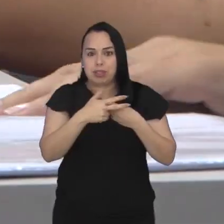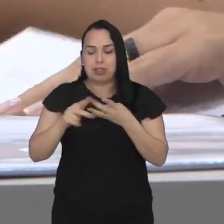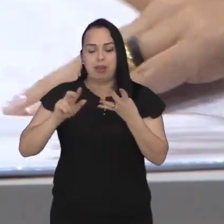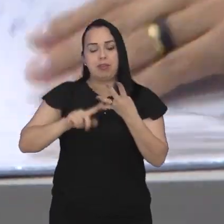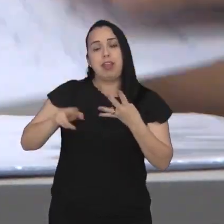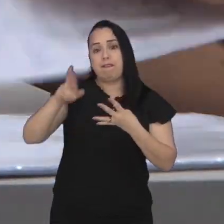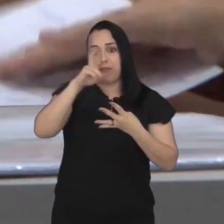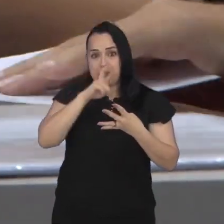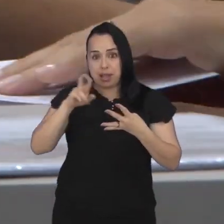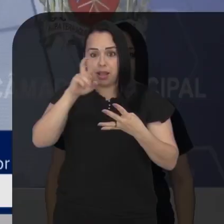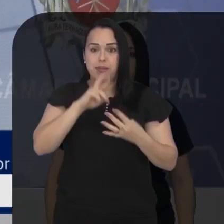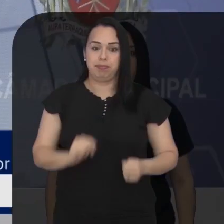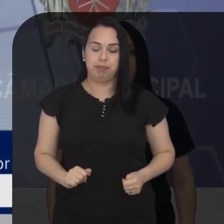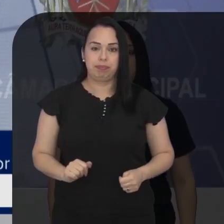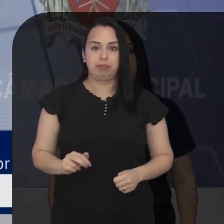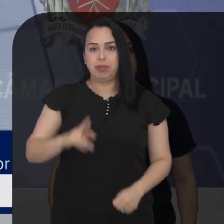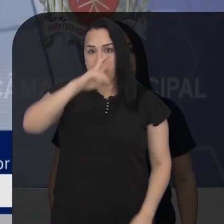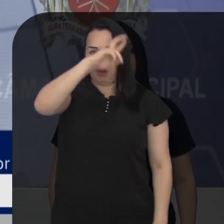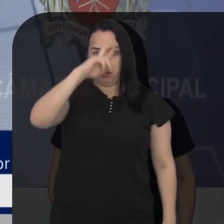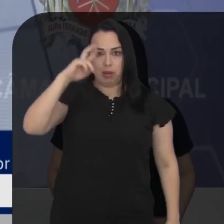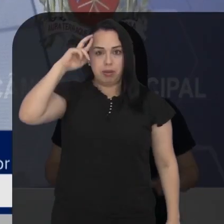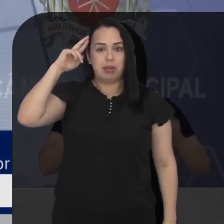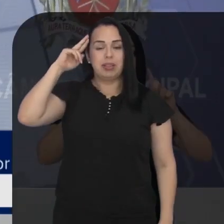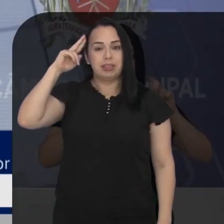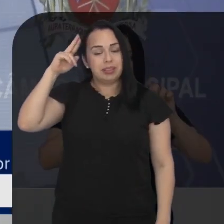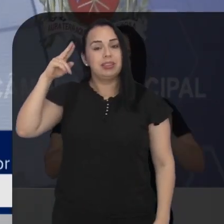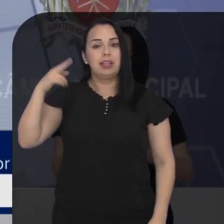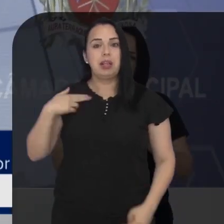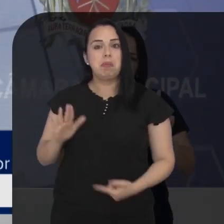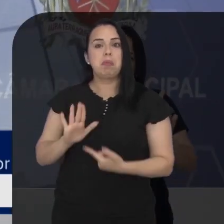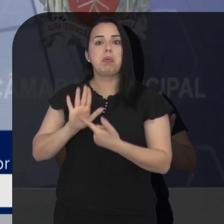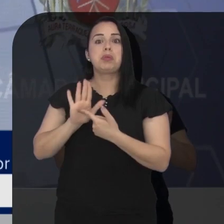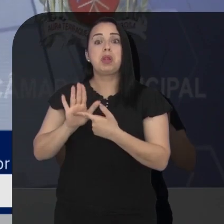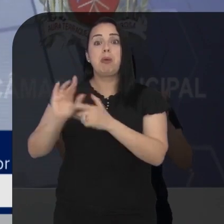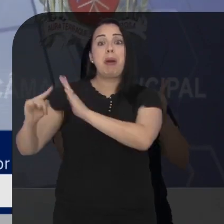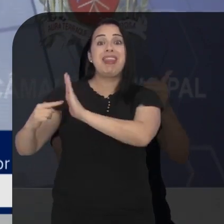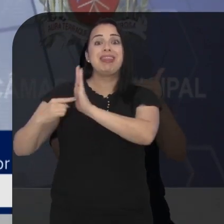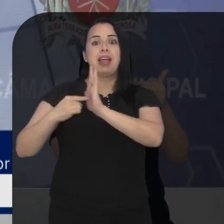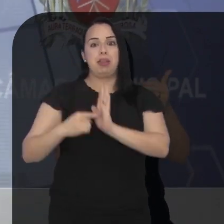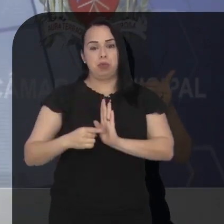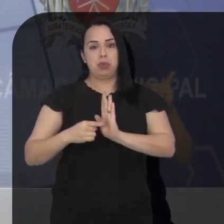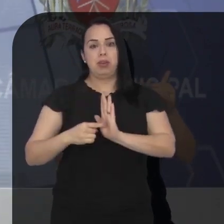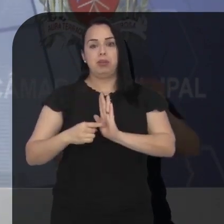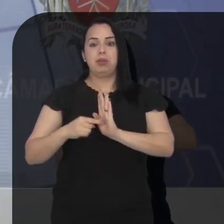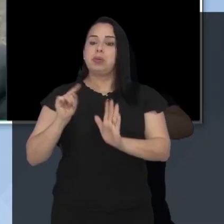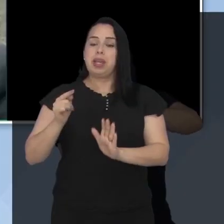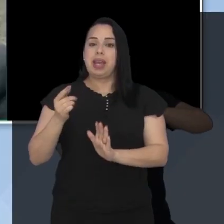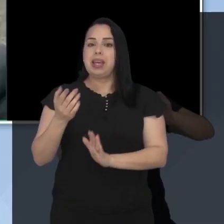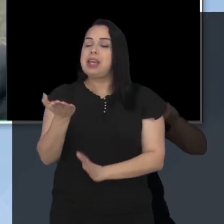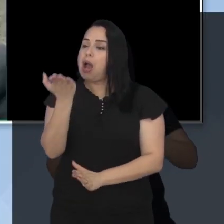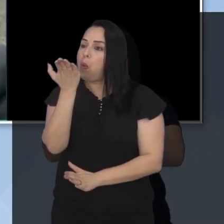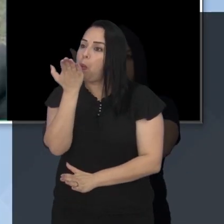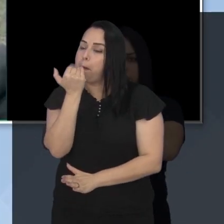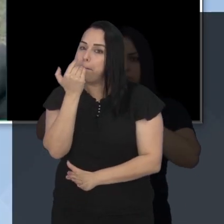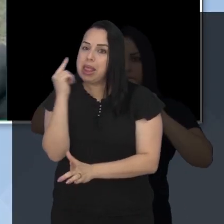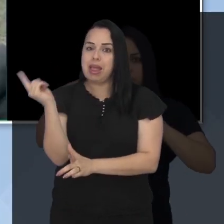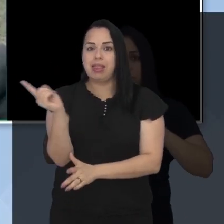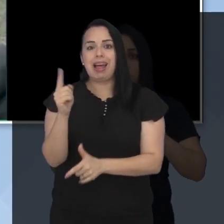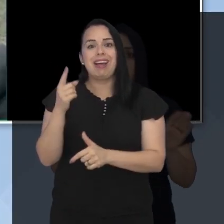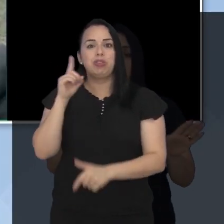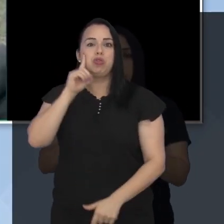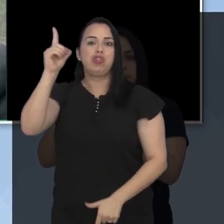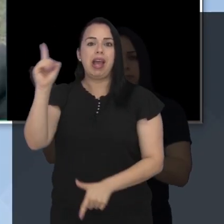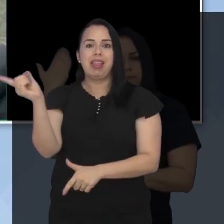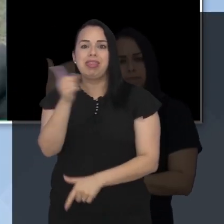e fiscalização. Roberto Chagas foi à tribuna apresentar uma denúncia sobre a entrega de mantimentos vencidos